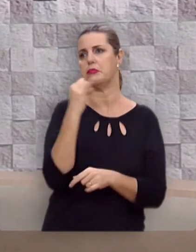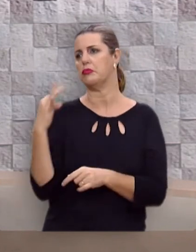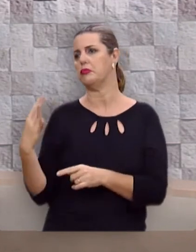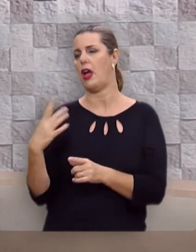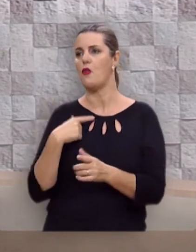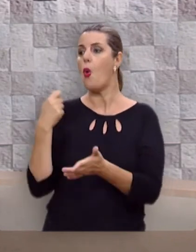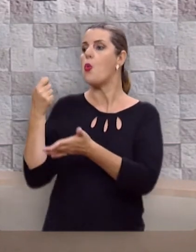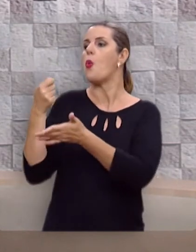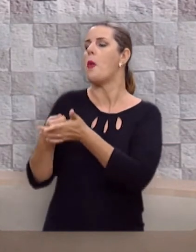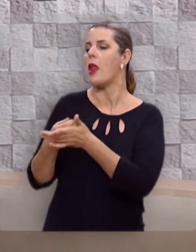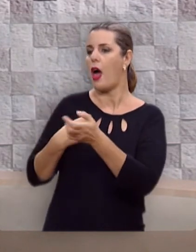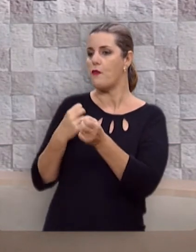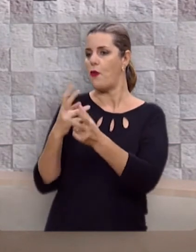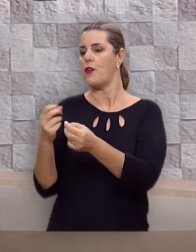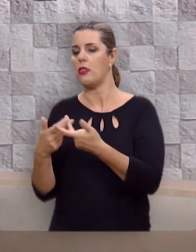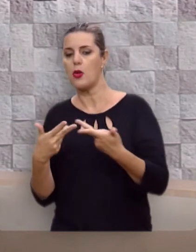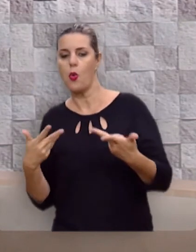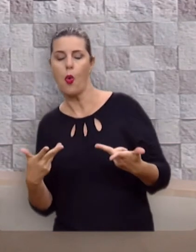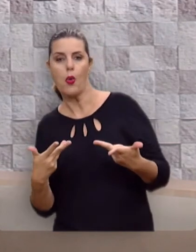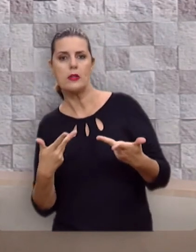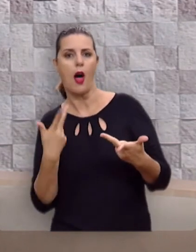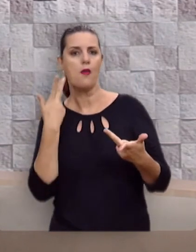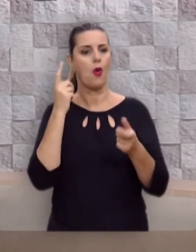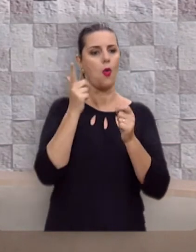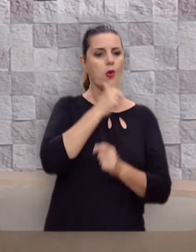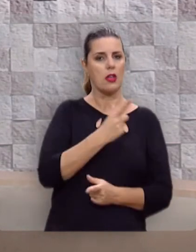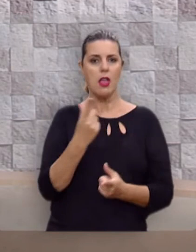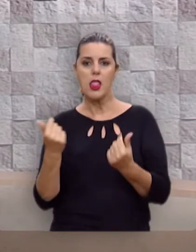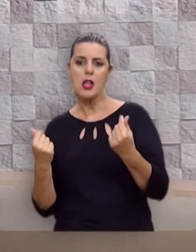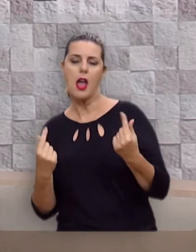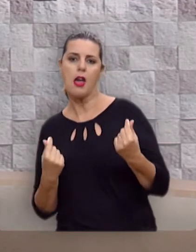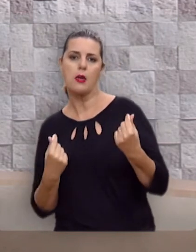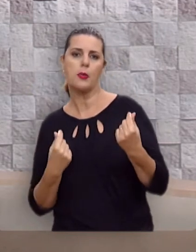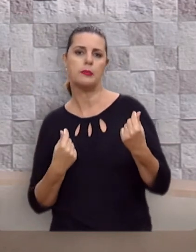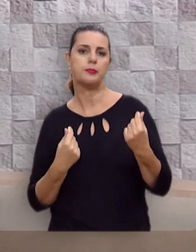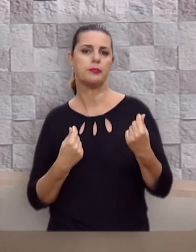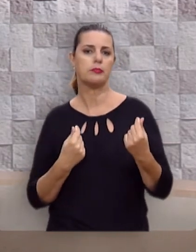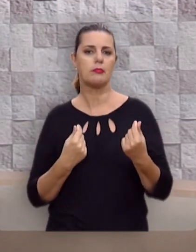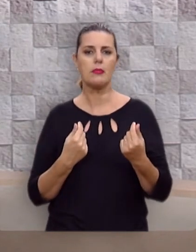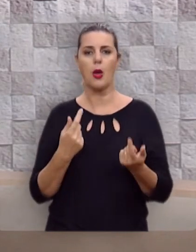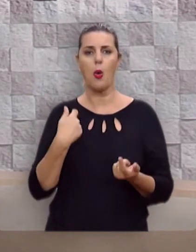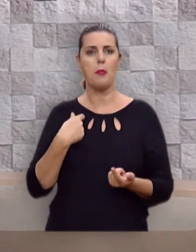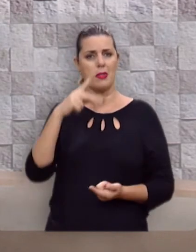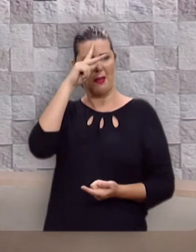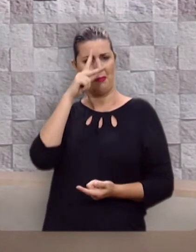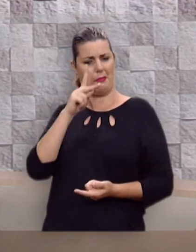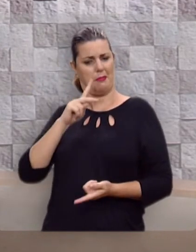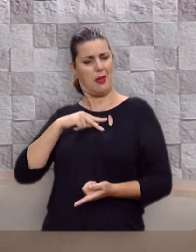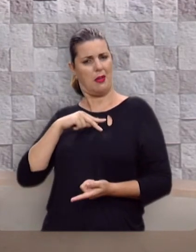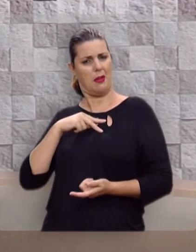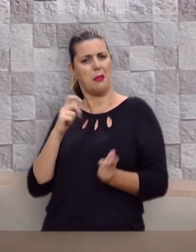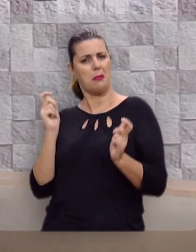eu vou comprar, eu vou vender, eu vou ter lucros, como se ele